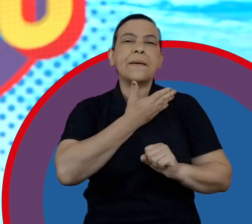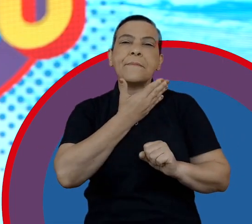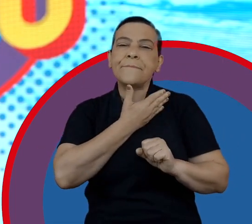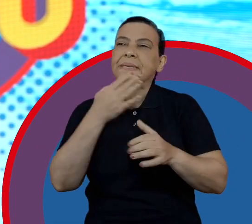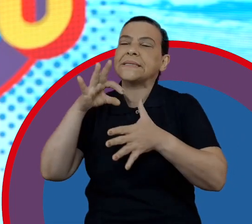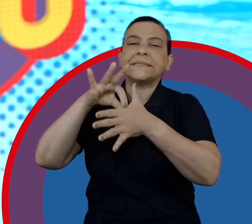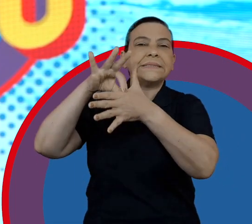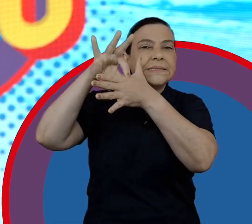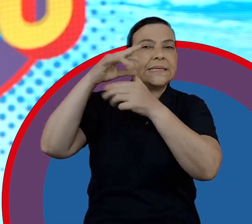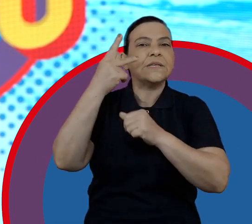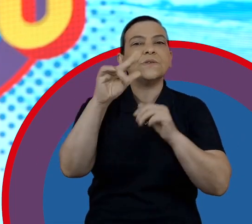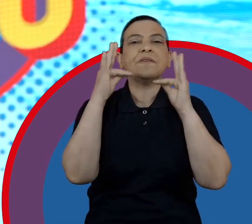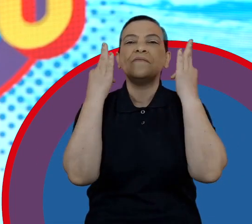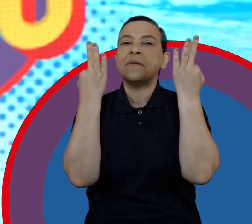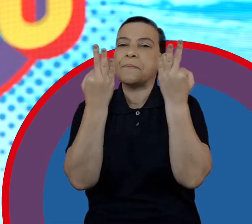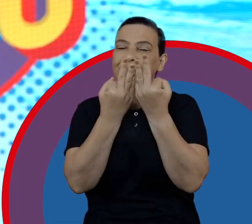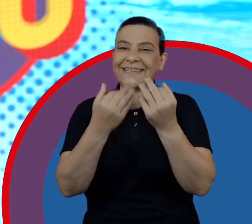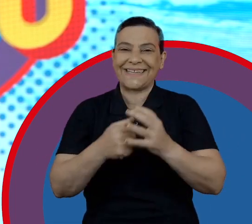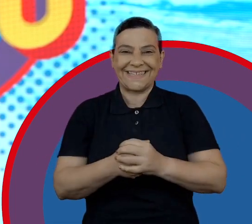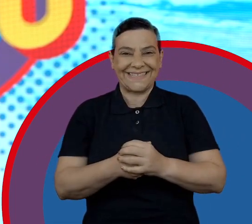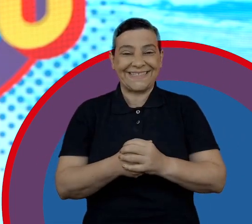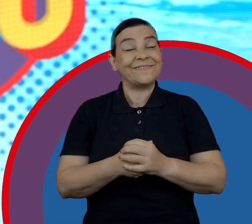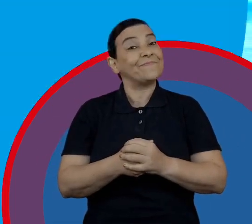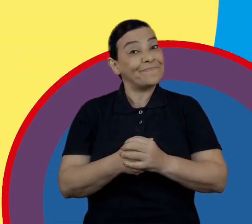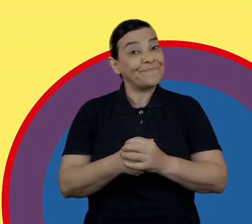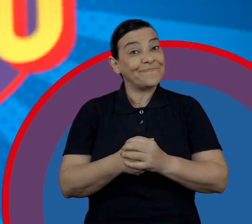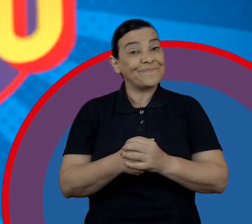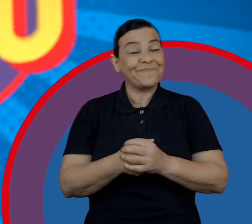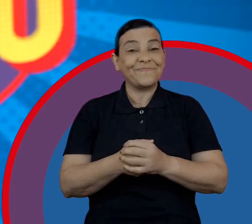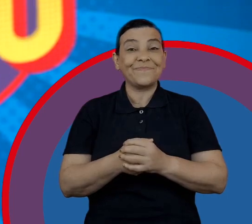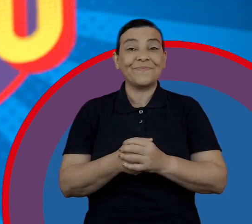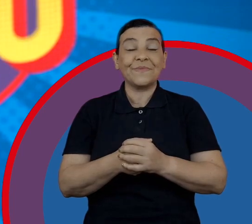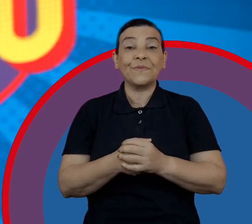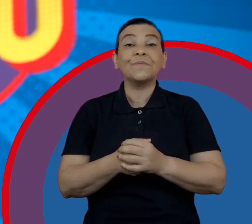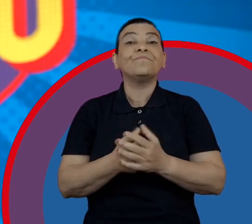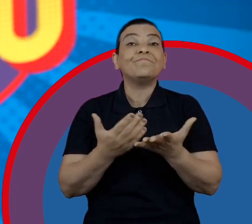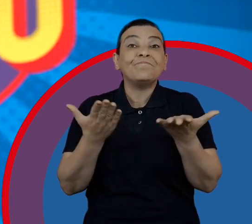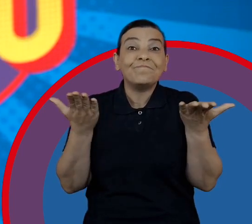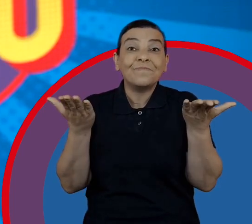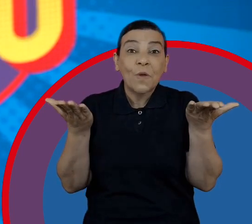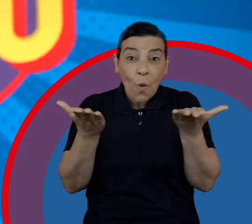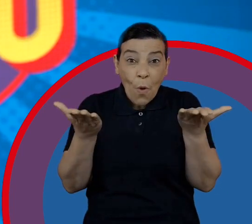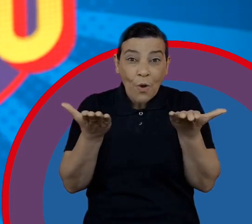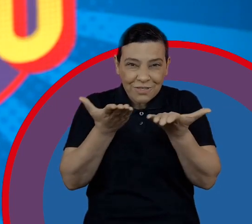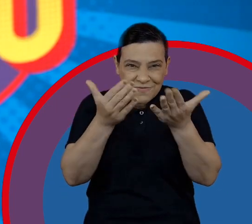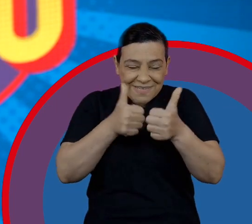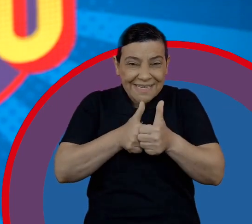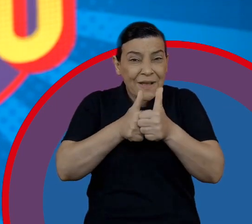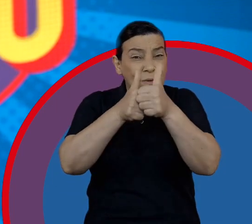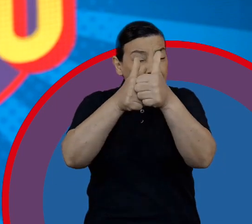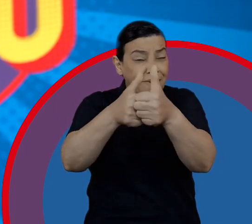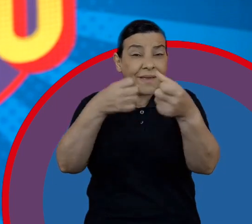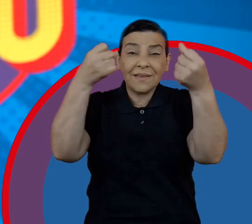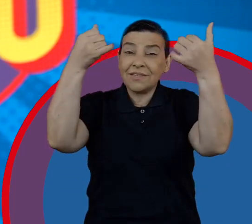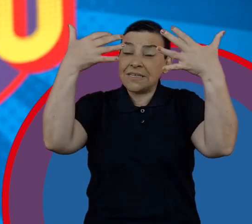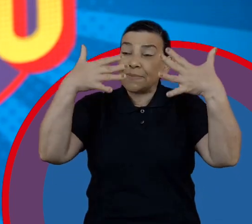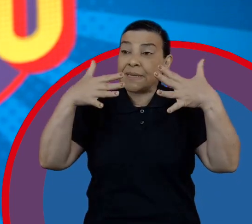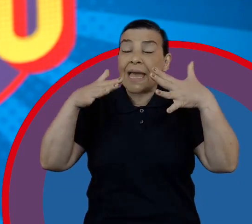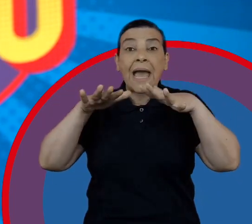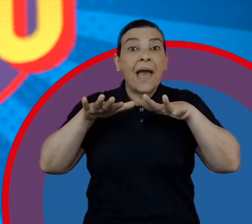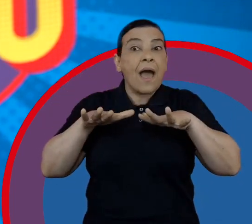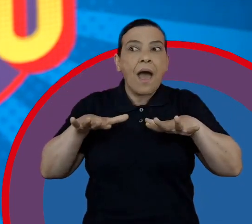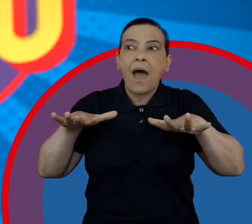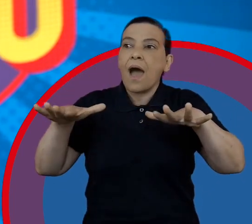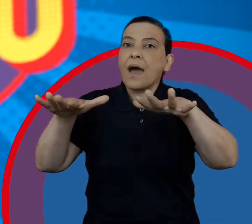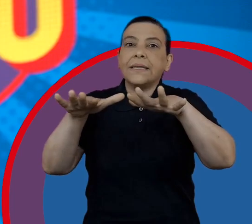colegas, conversar com as lideranças, com a sua família, com os amigos. Então, o que a gente quer dizer aqui para você é que todas as